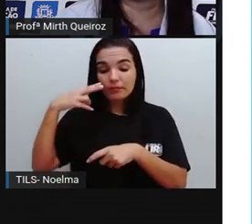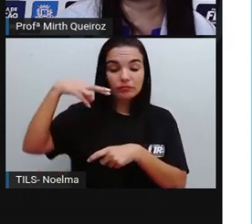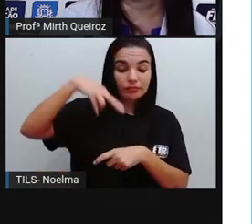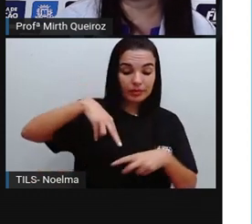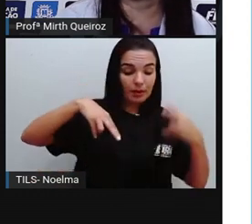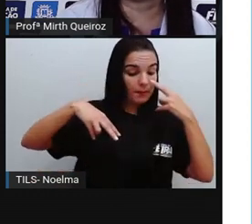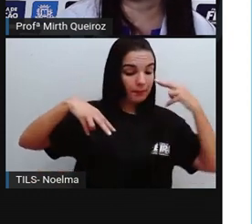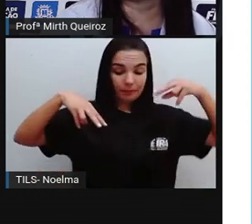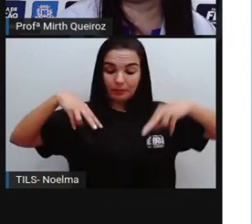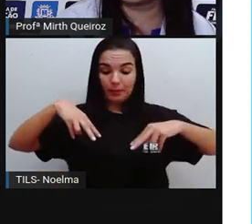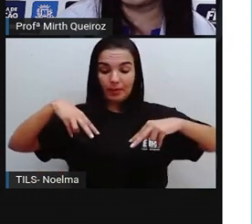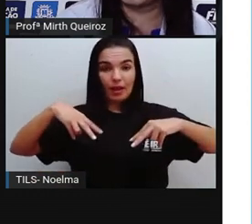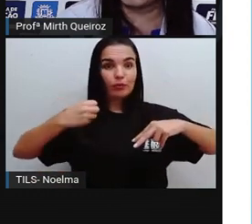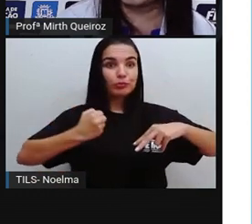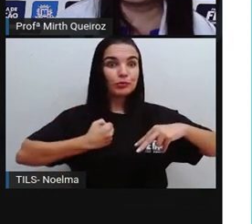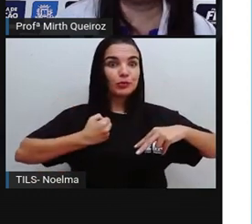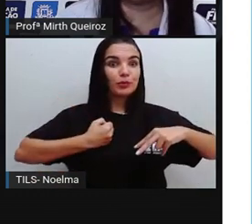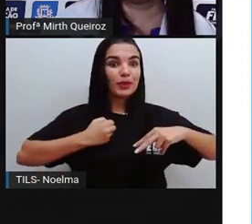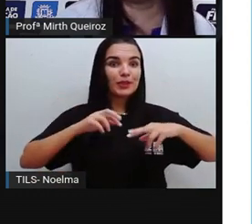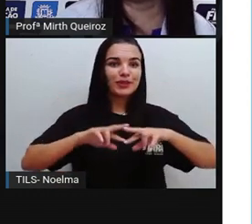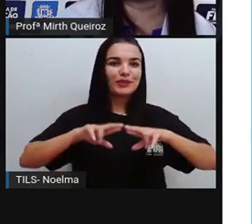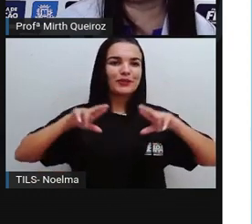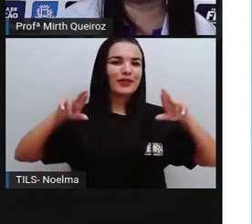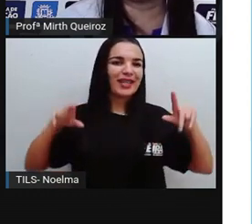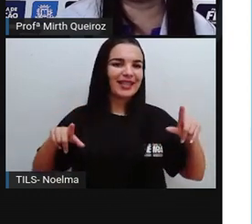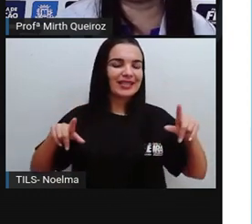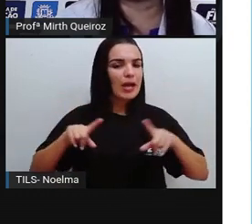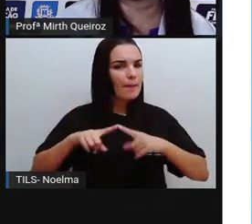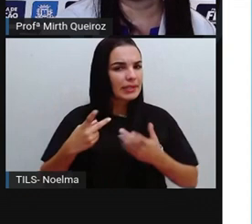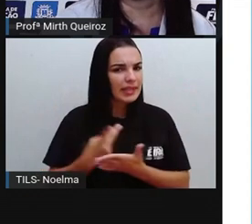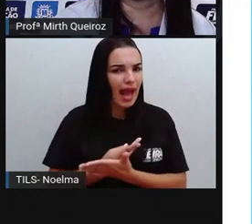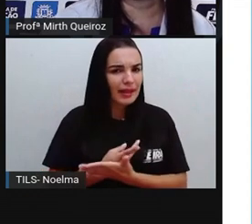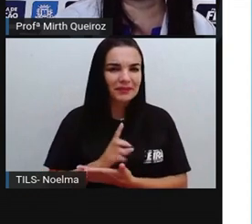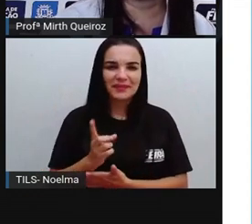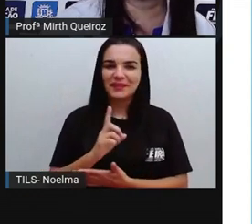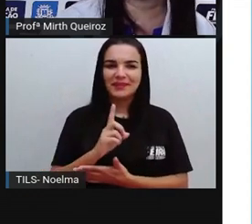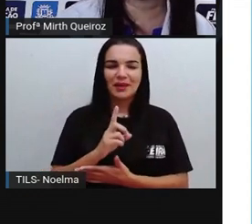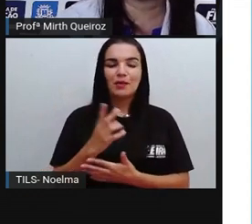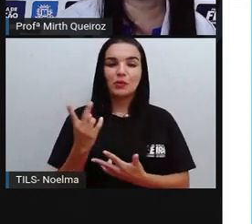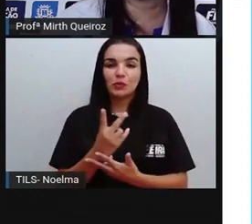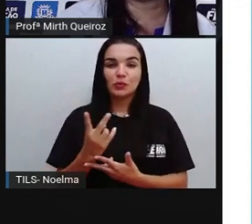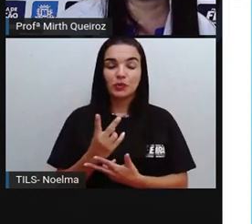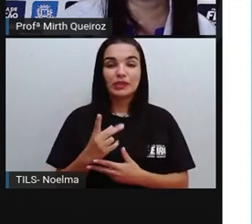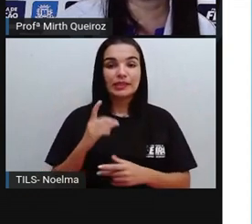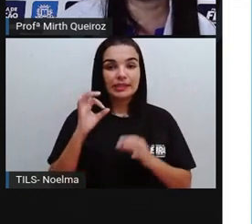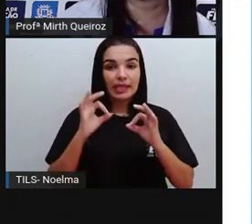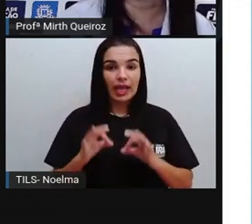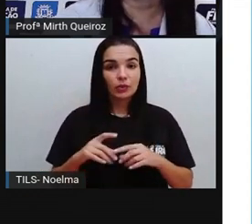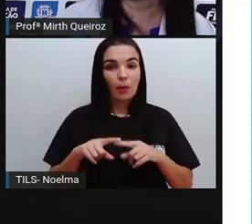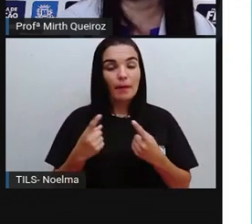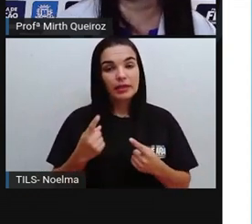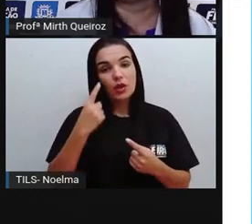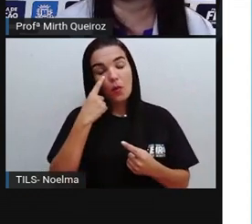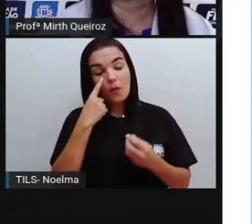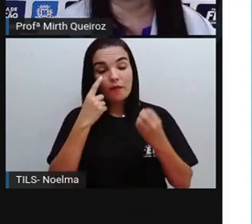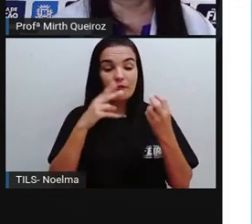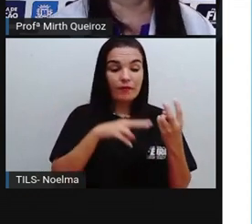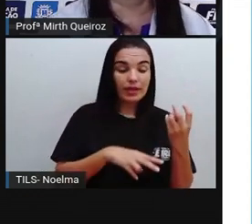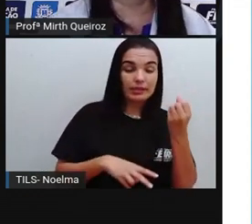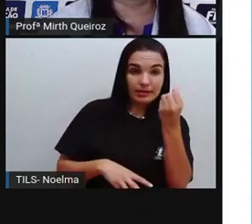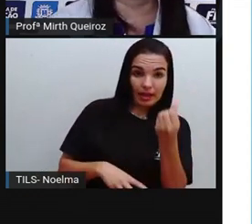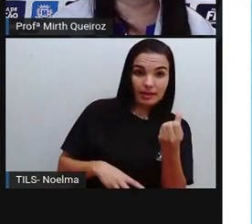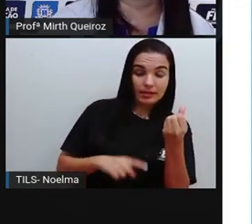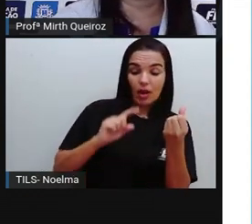número de forma diferente. Então, nenhum está errado. Diante da posição do homem de verde, é o número nove.